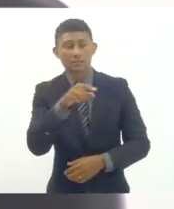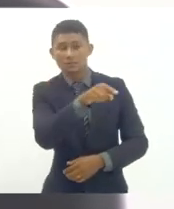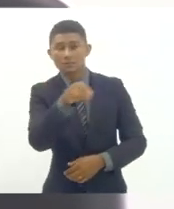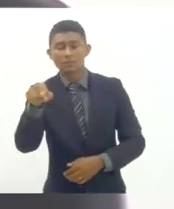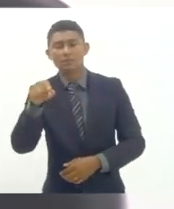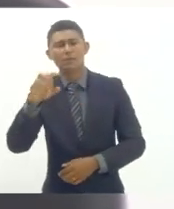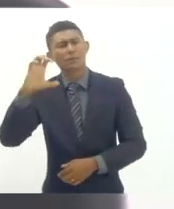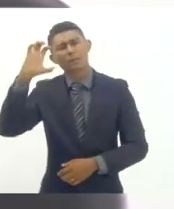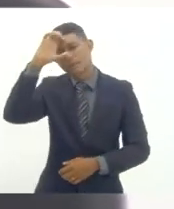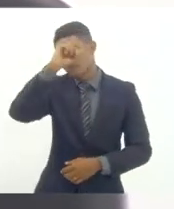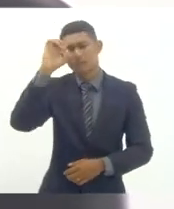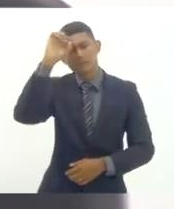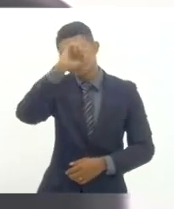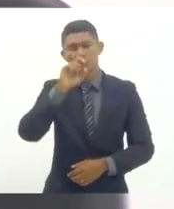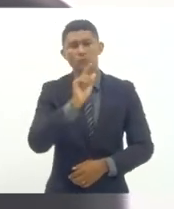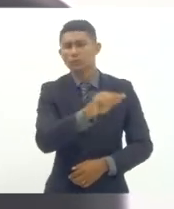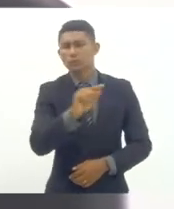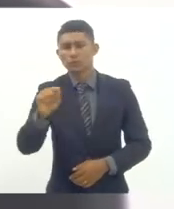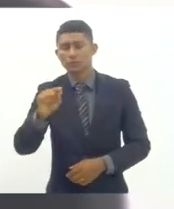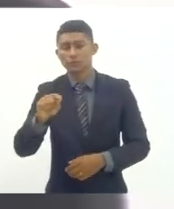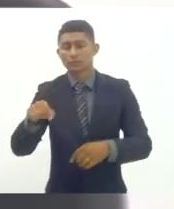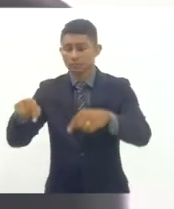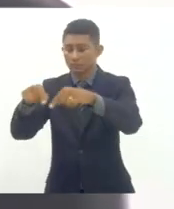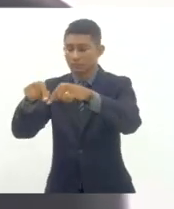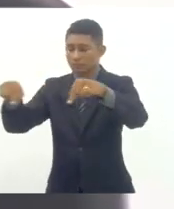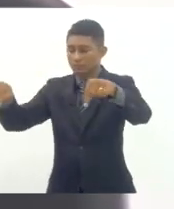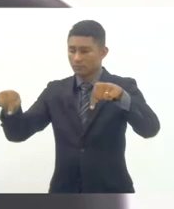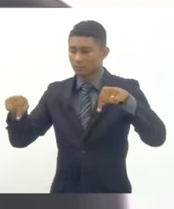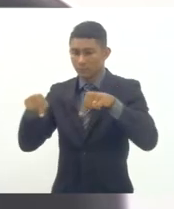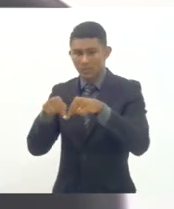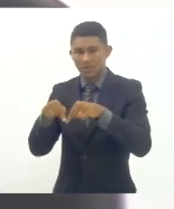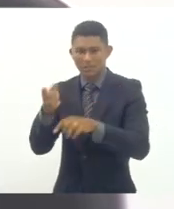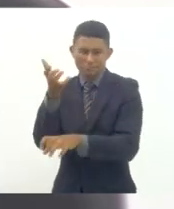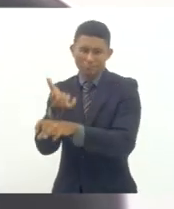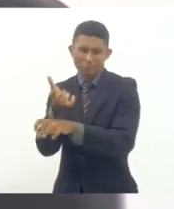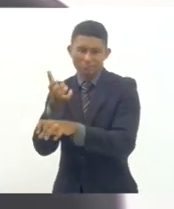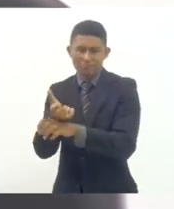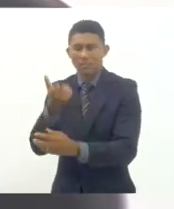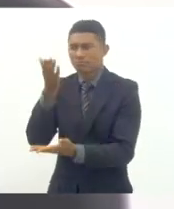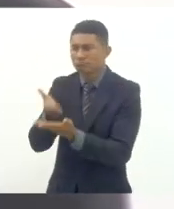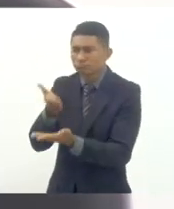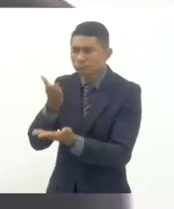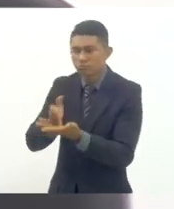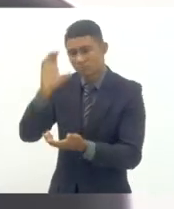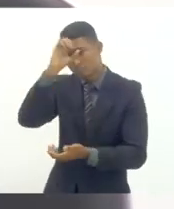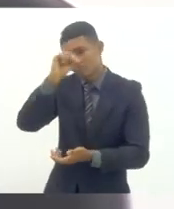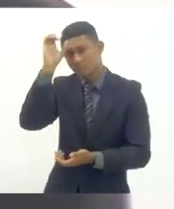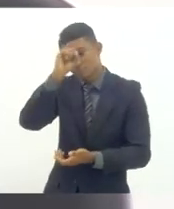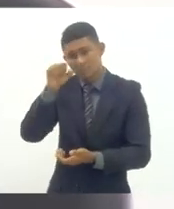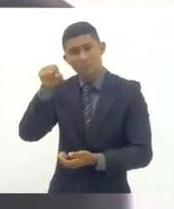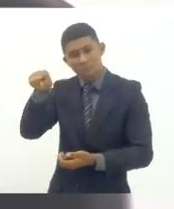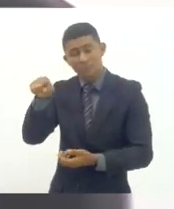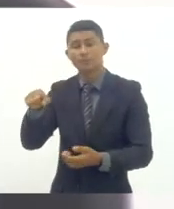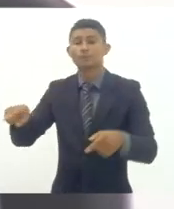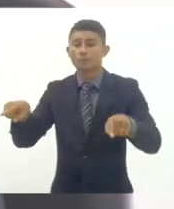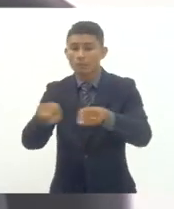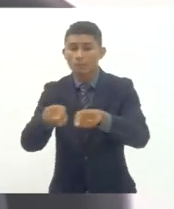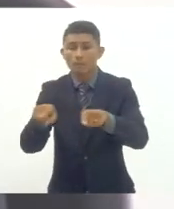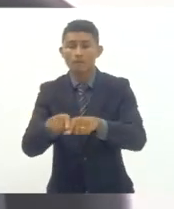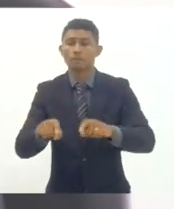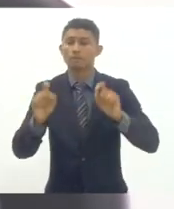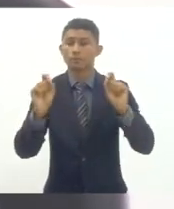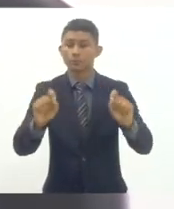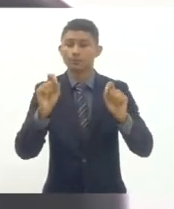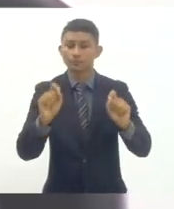o conteúdo didático da sala de aula não só a experimentação da comunidade escolar mas a experimentação da